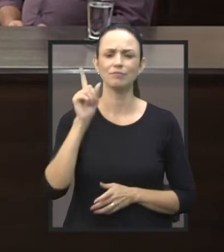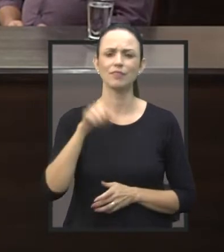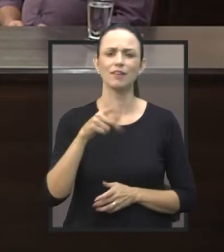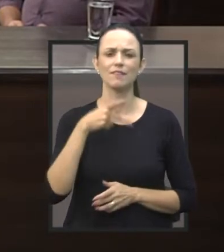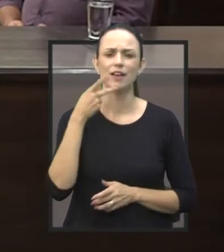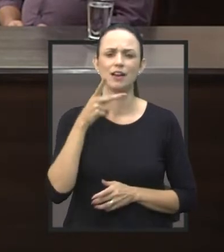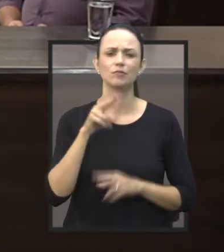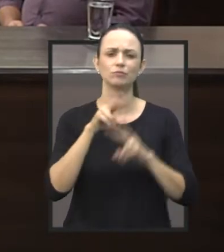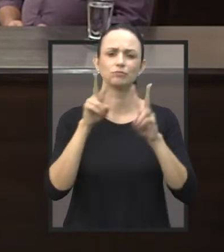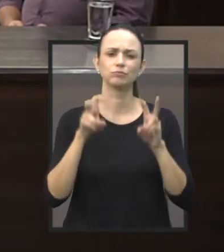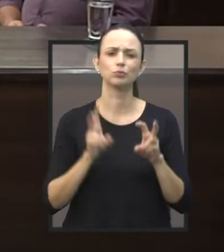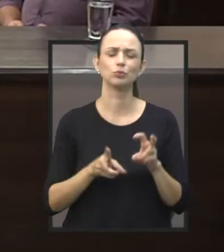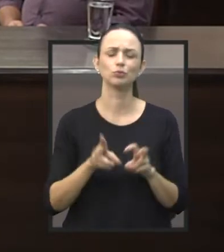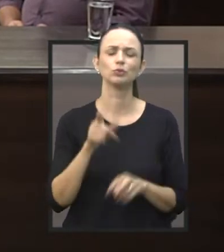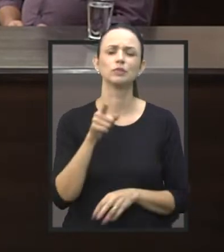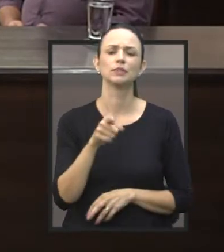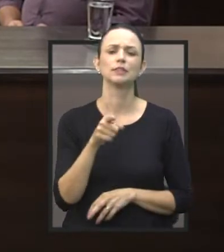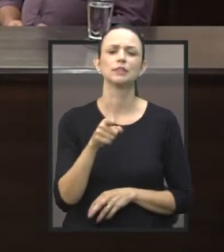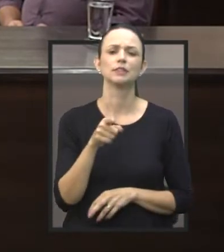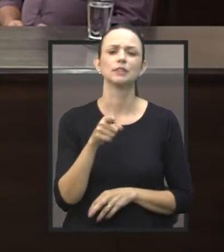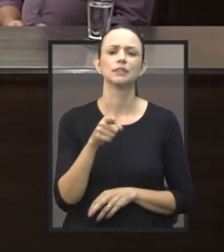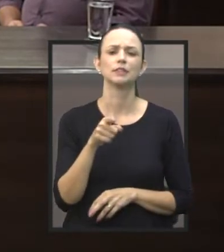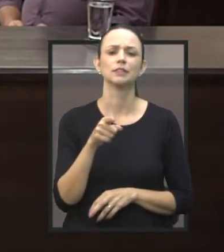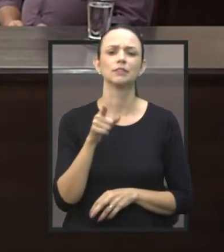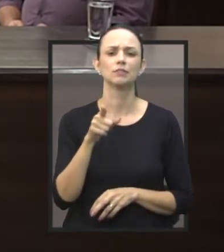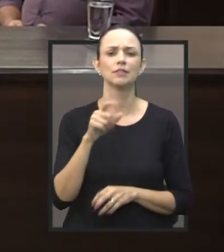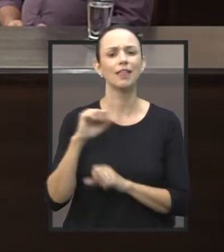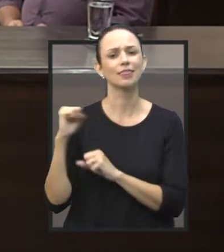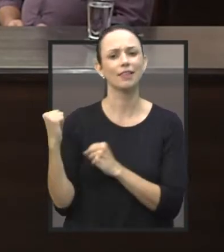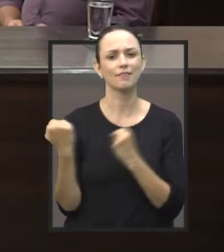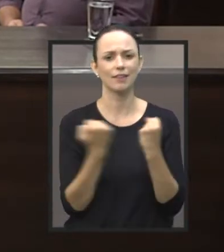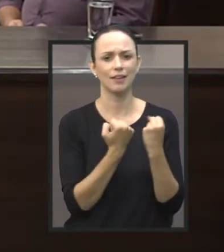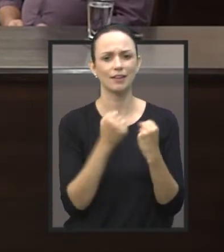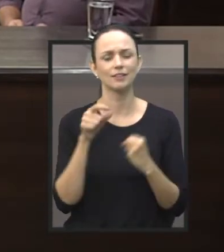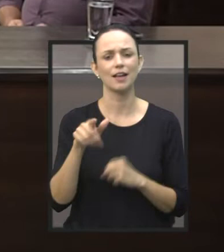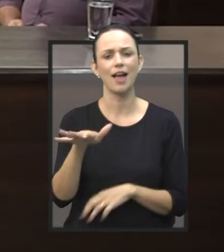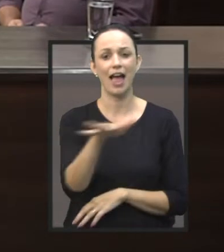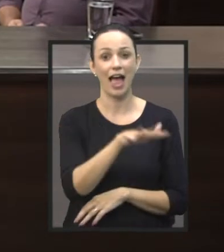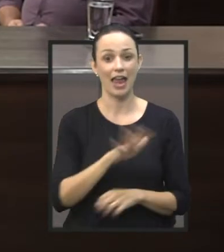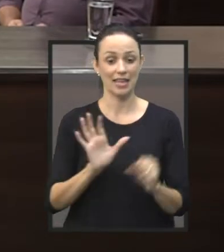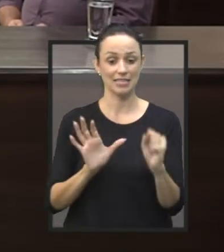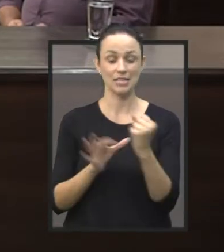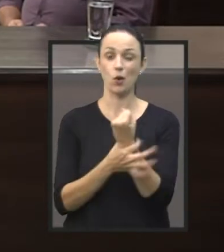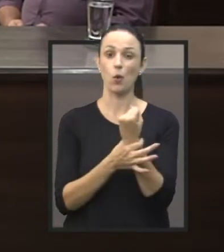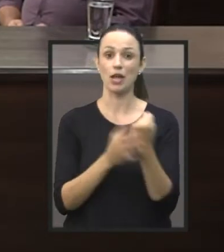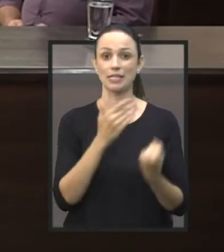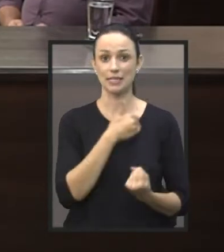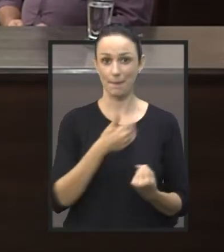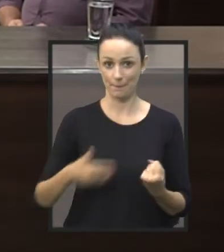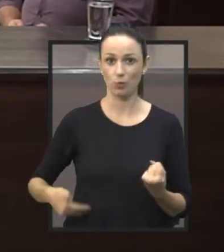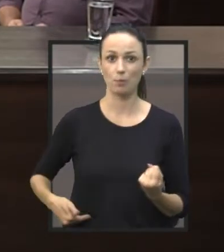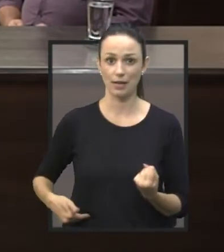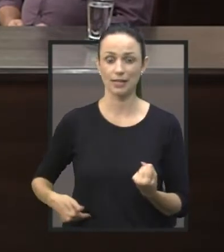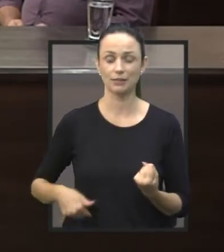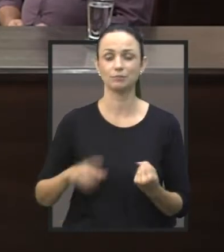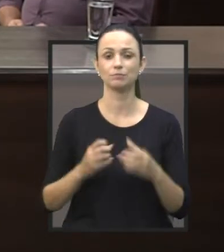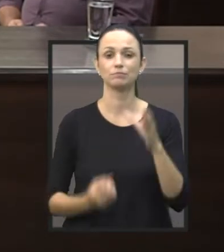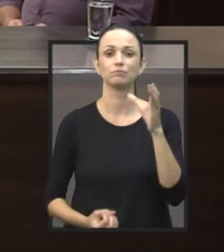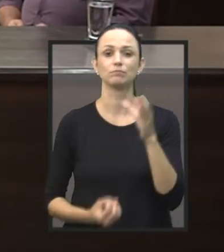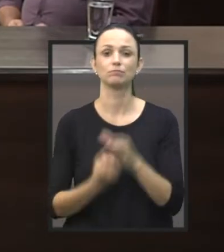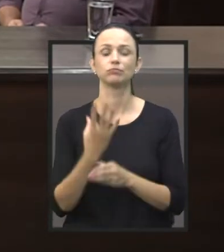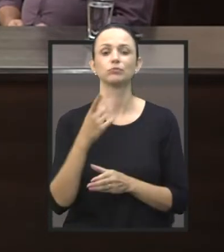pouco a respeito disso, o senhor é um grande defensor, na área da segurança pública, aliás, da criação de